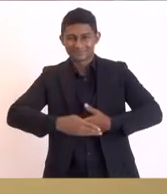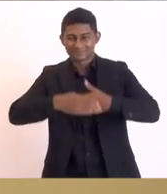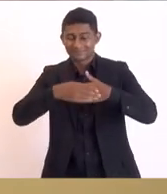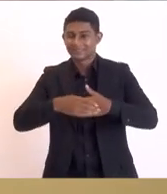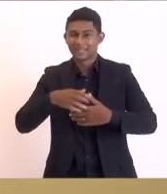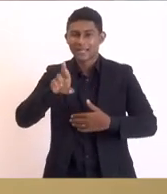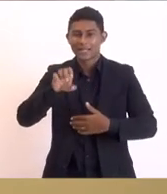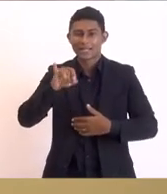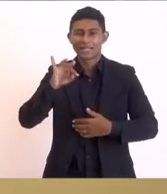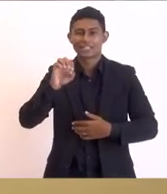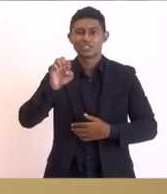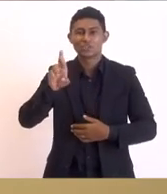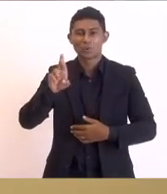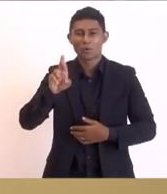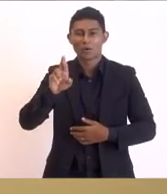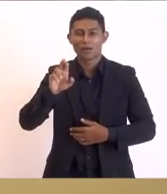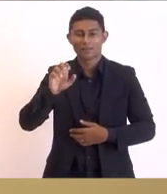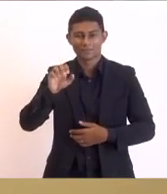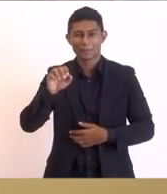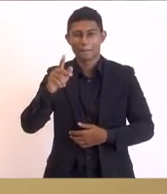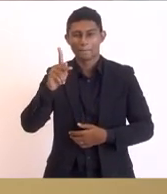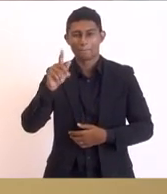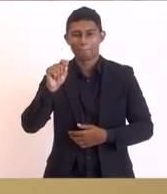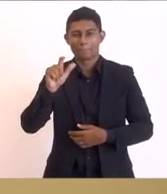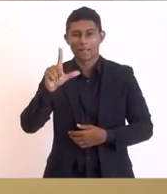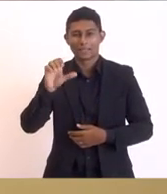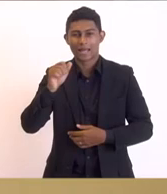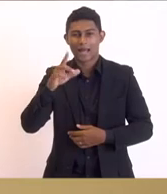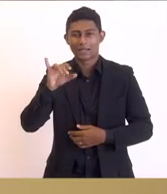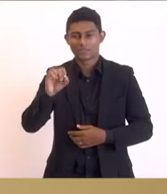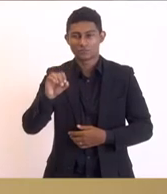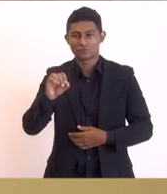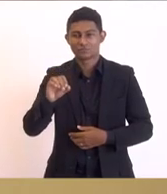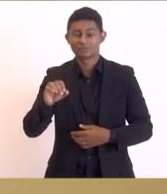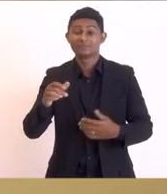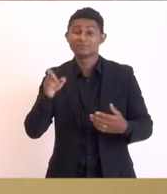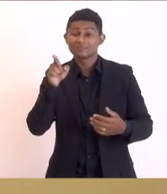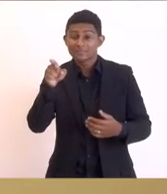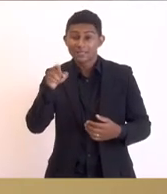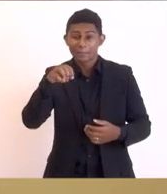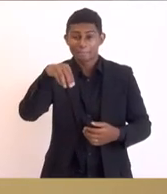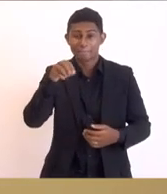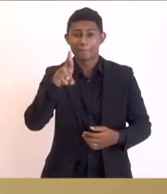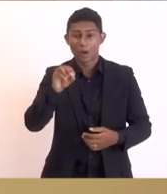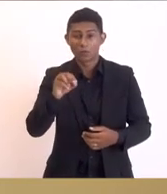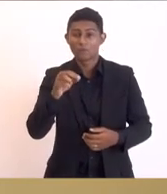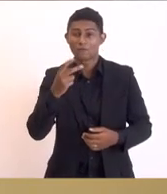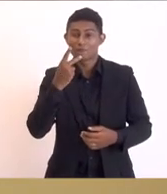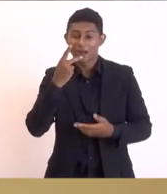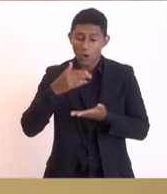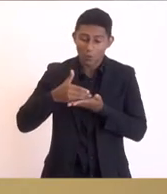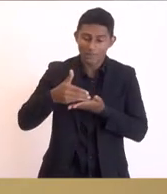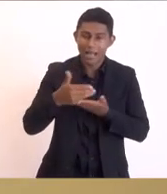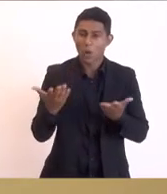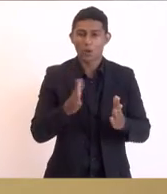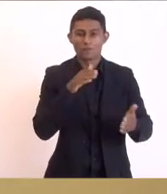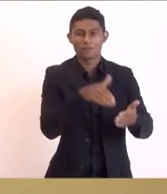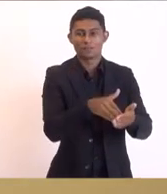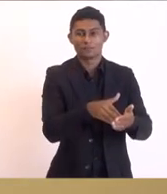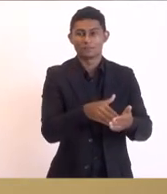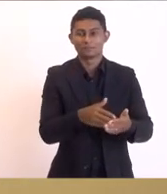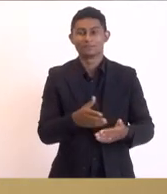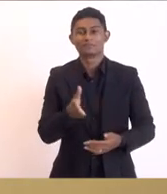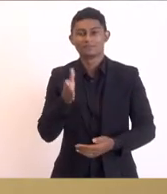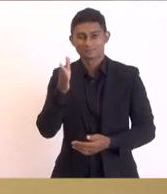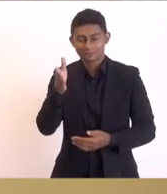Osório que ao contrário das outras reuniões o Mauro sempre fala no início agora ele vai falar no final Raul reitor da UEMF por